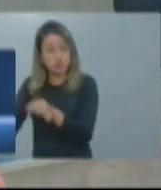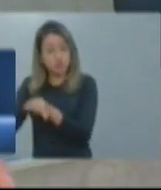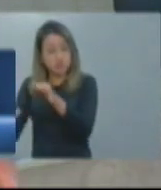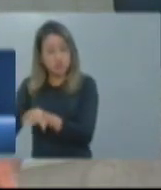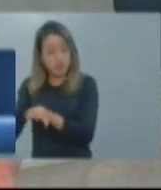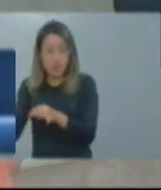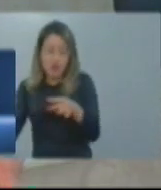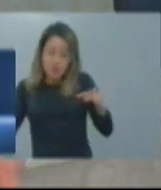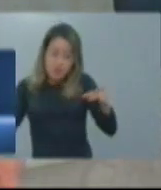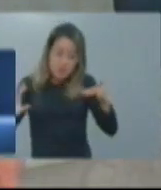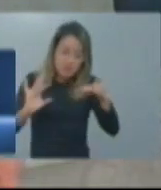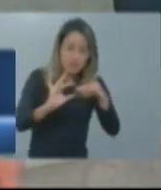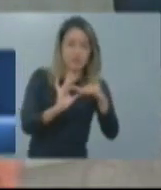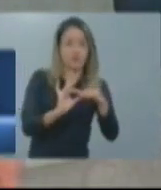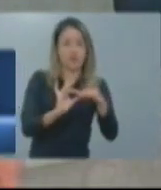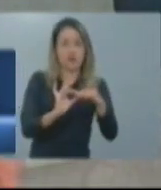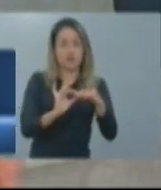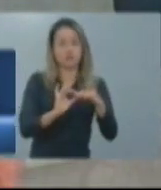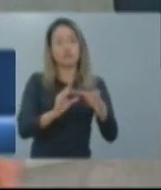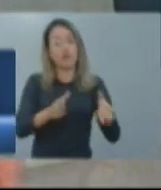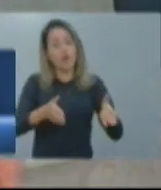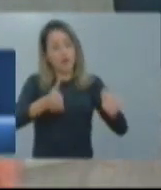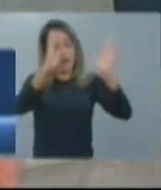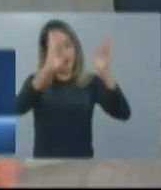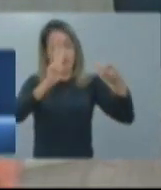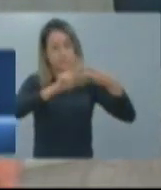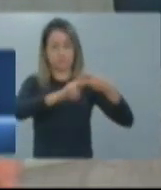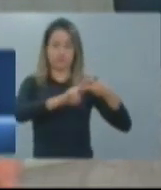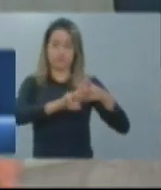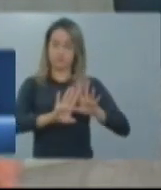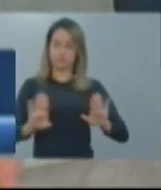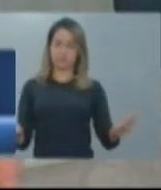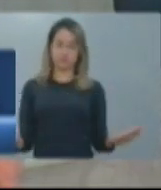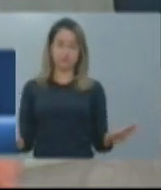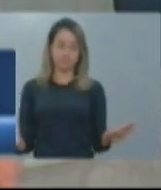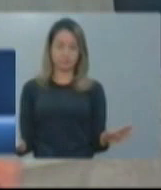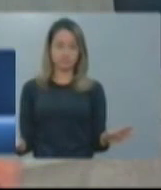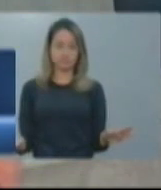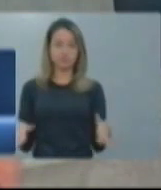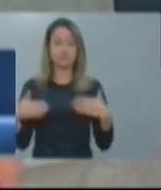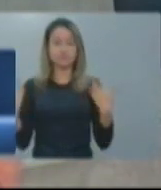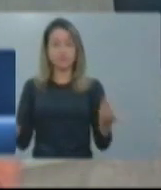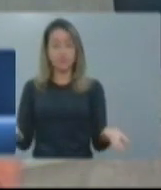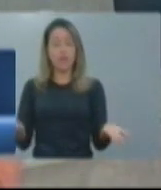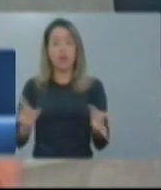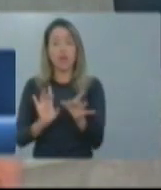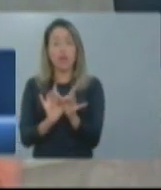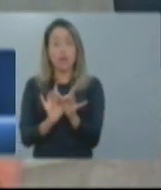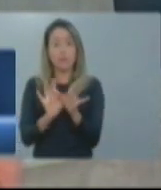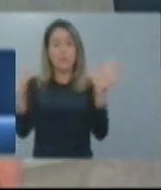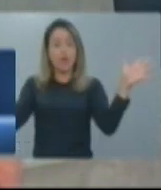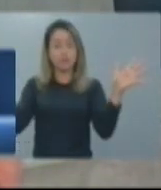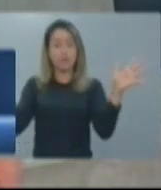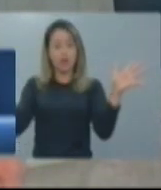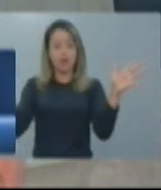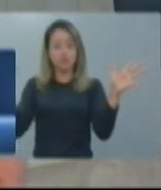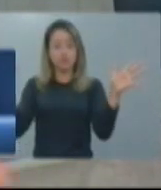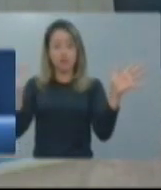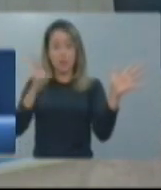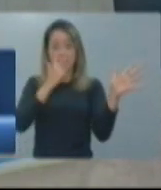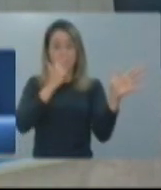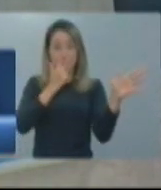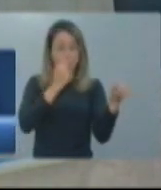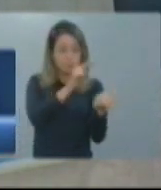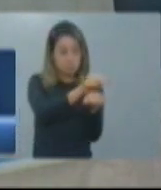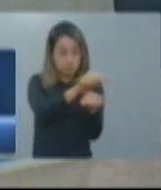social e trabalho. Começa errado daí. Segundo, liberdade assistida é uma coisa decorativa, só tem no papel. Liberdade assistida, isso é